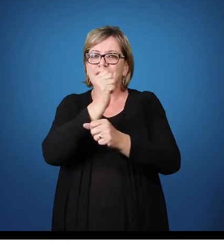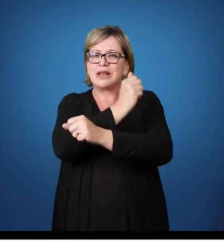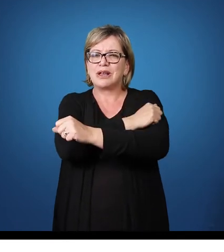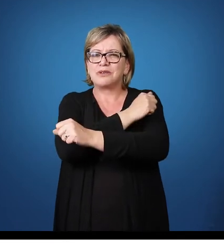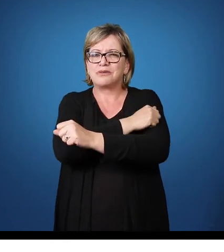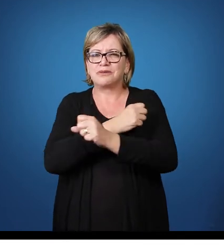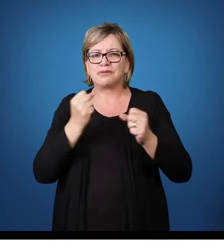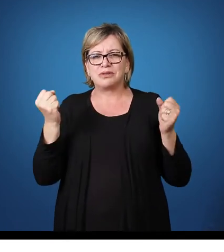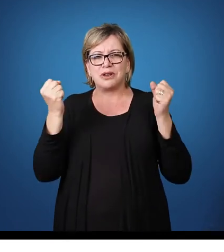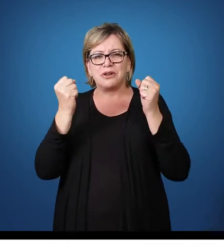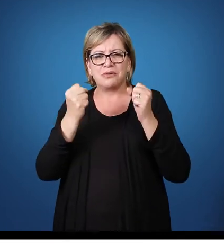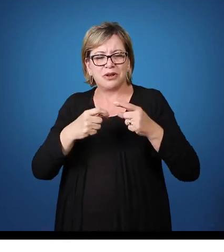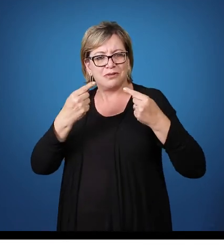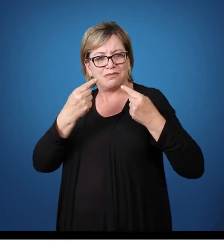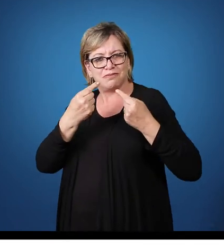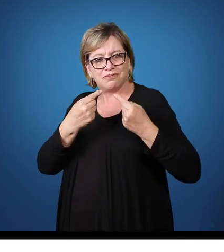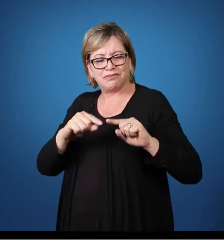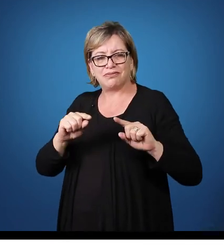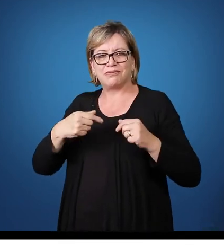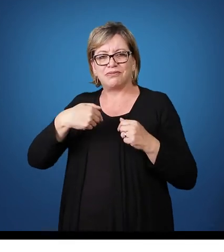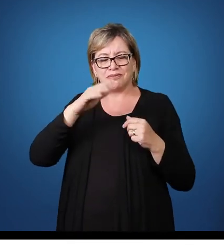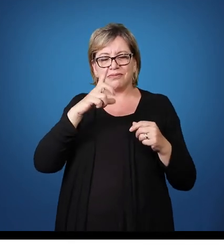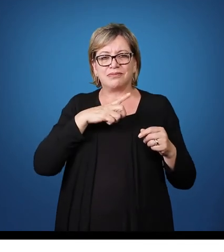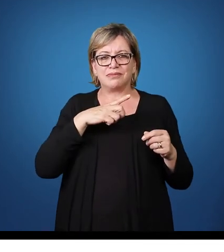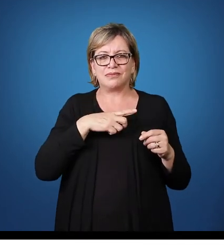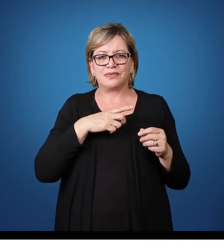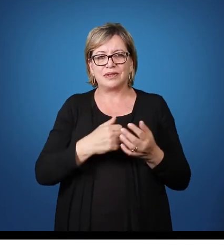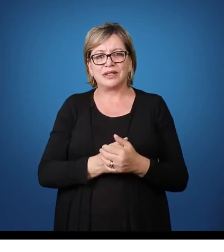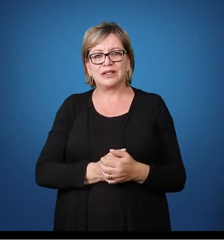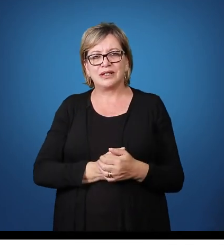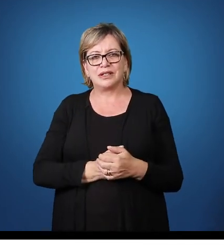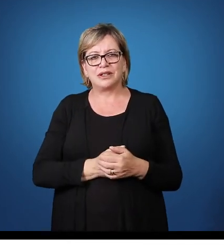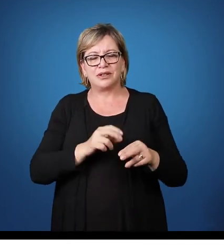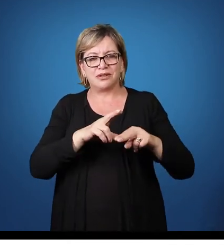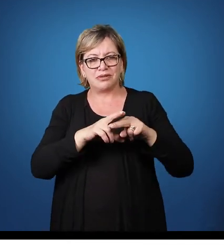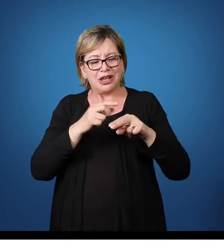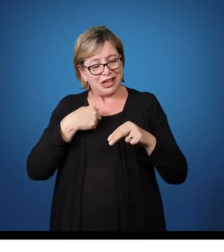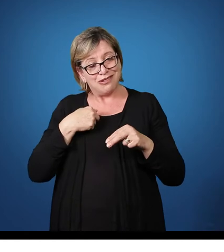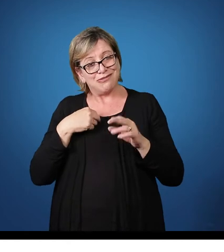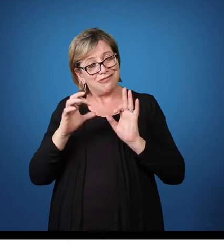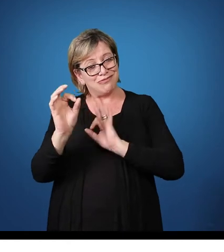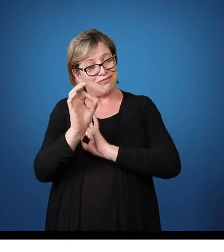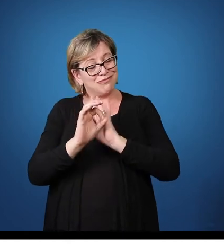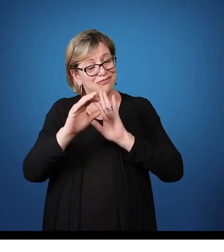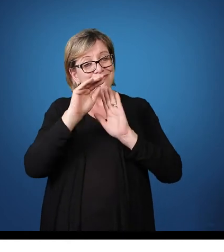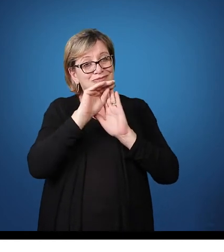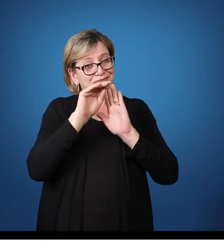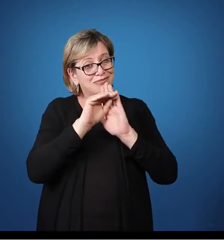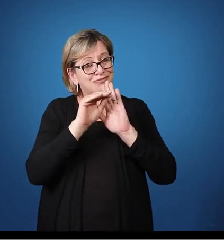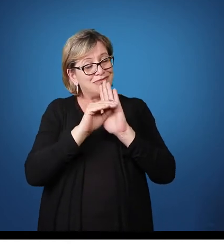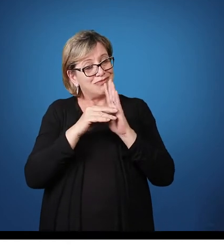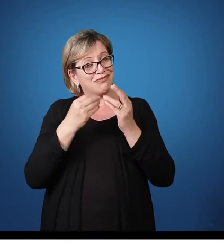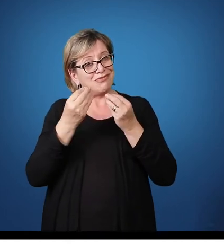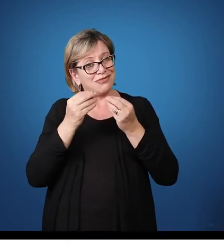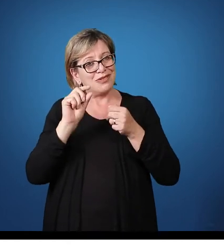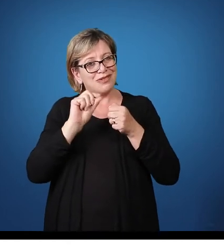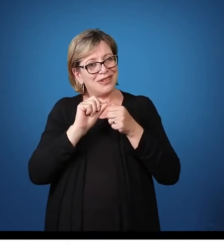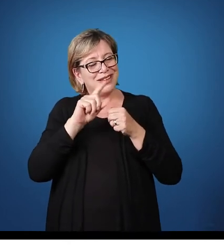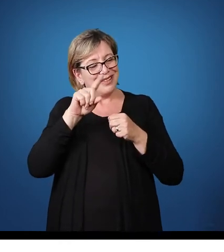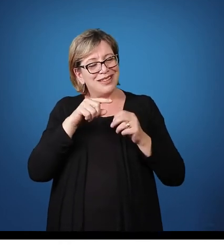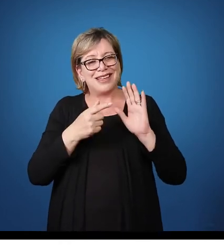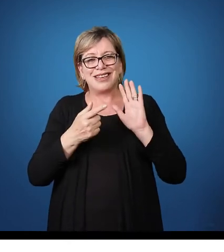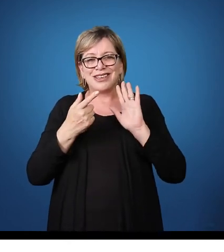ser um desafio maior para ele Então, é dessa forma com que a gente organiza aqui O